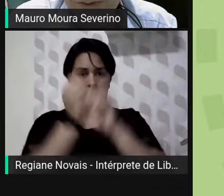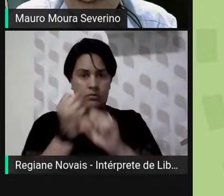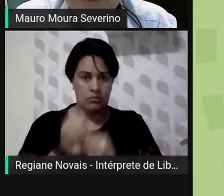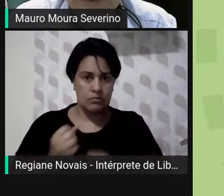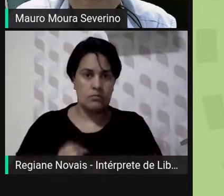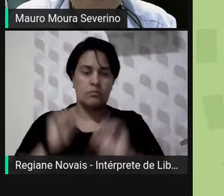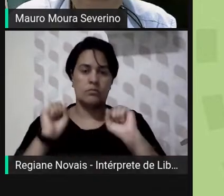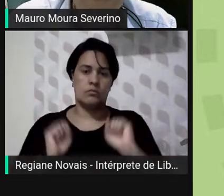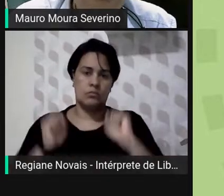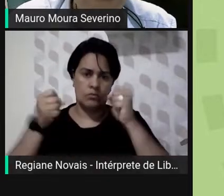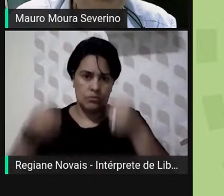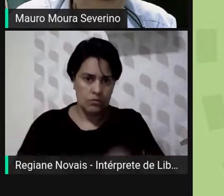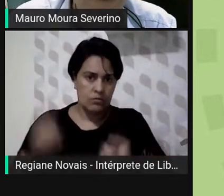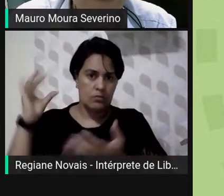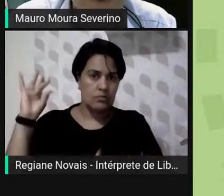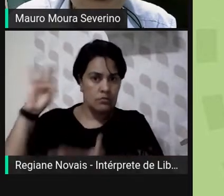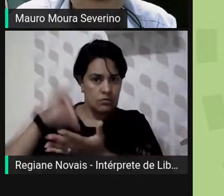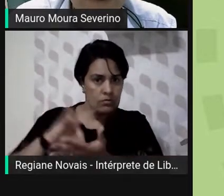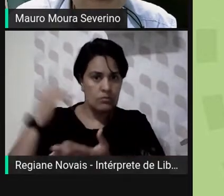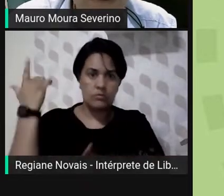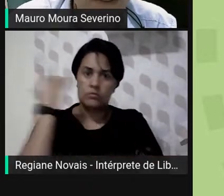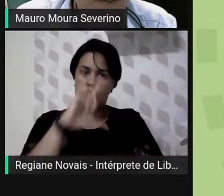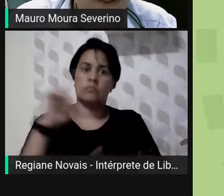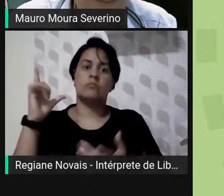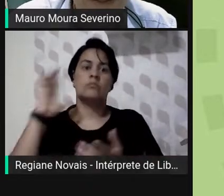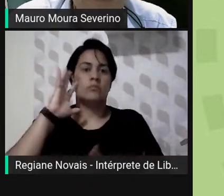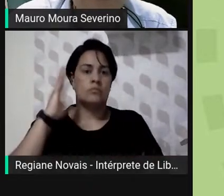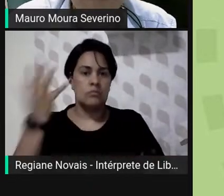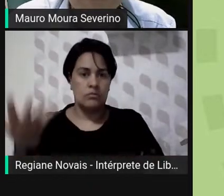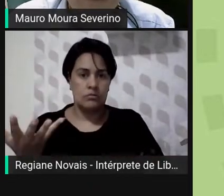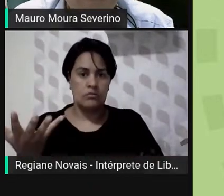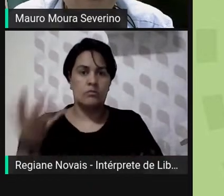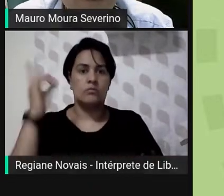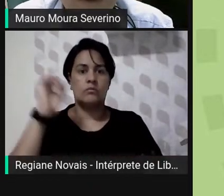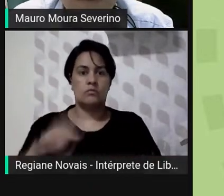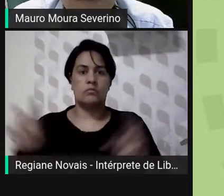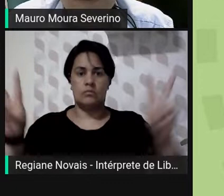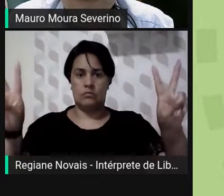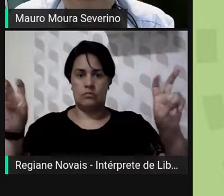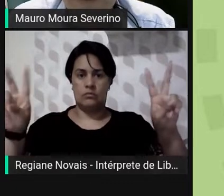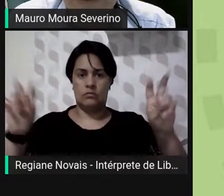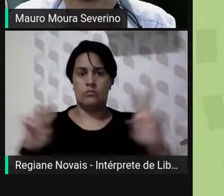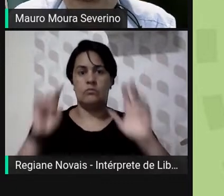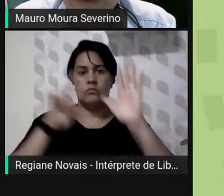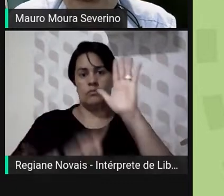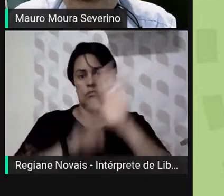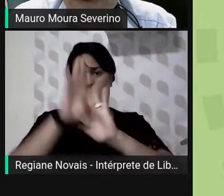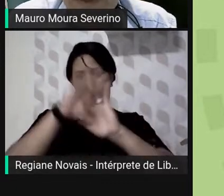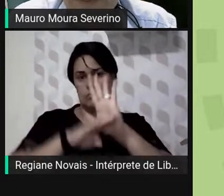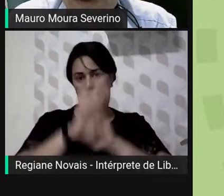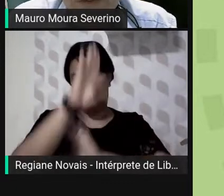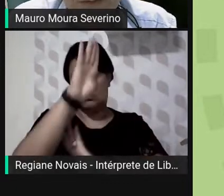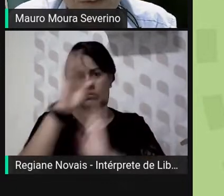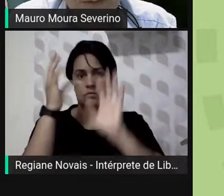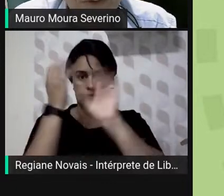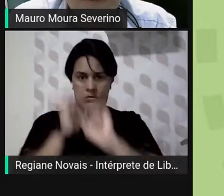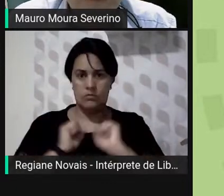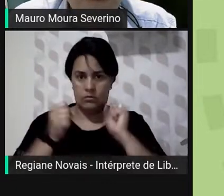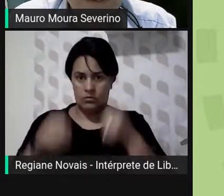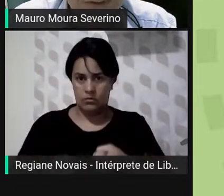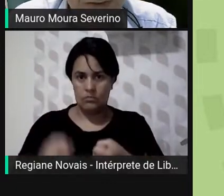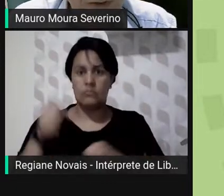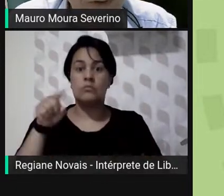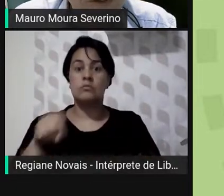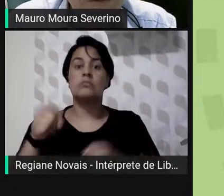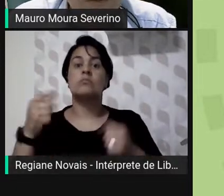o esforço realizado para alcançar o resultado, que são os chamados indicadores de esforço, e os que mensuram o